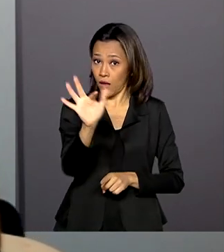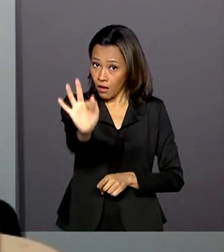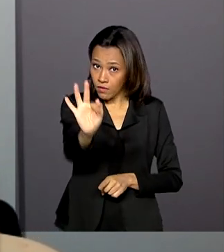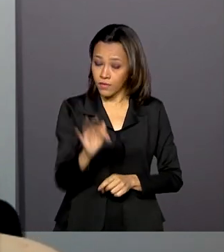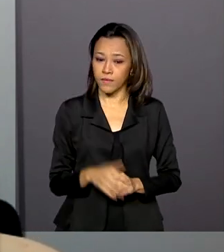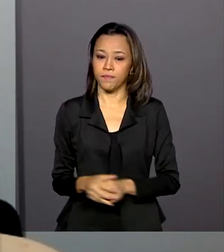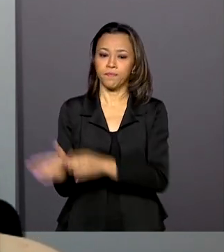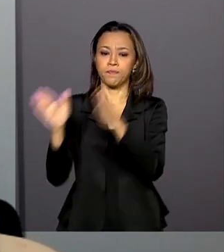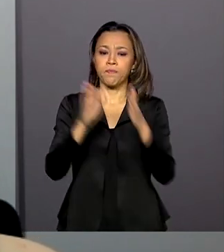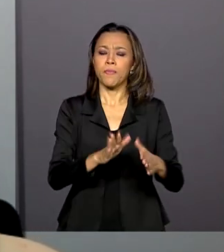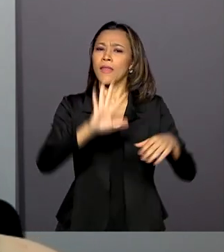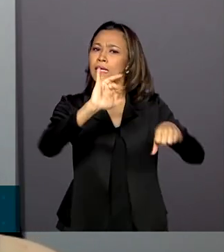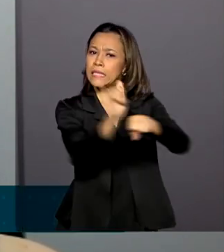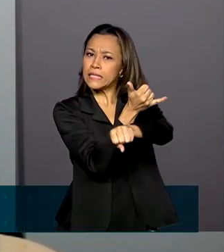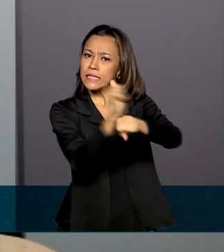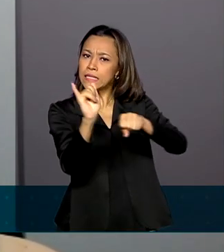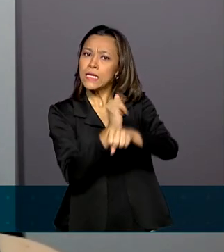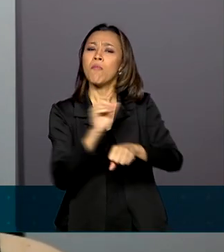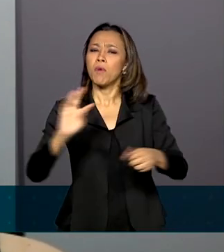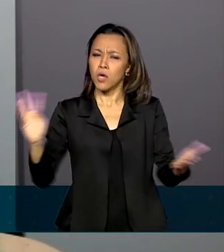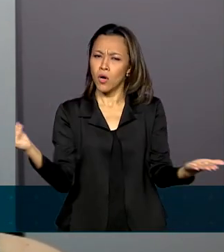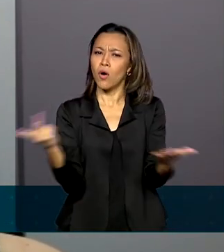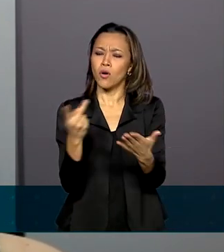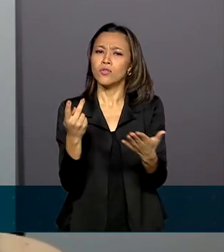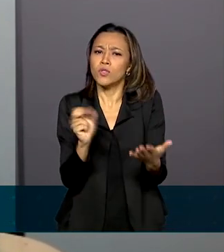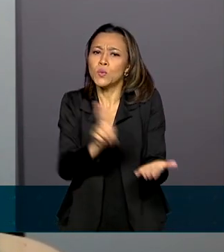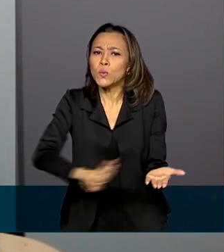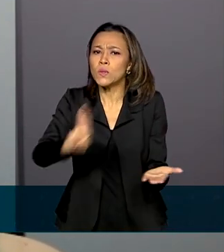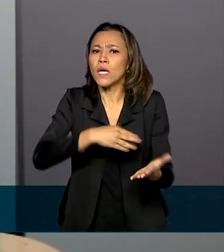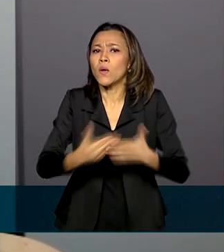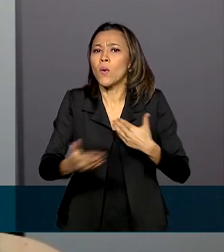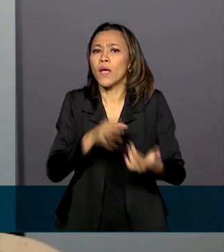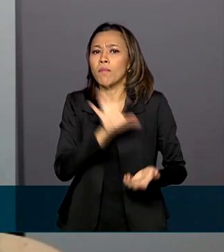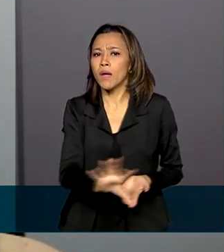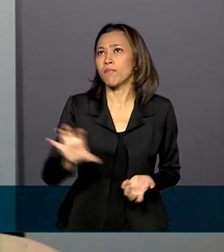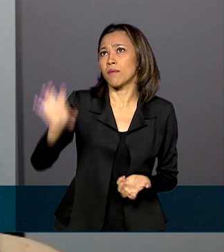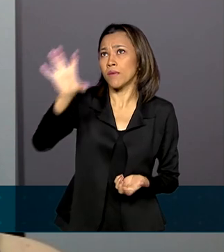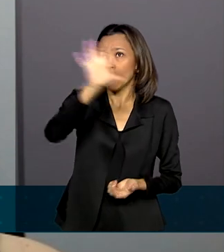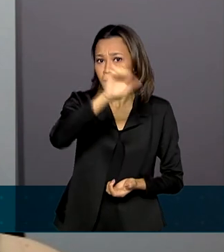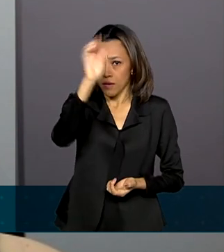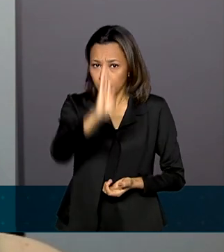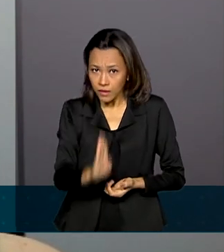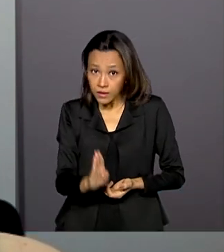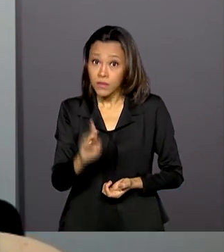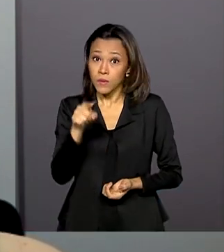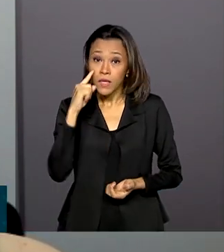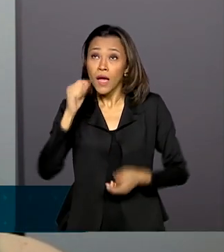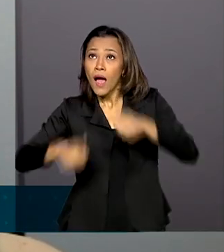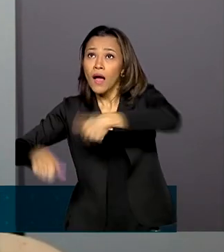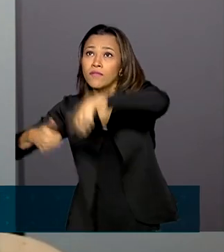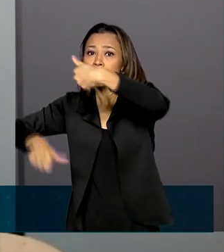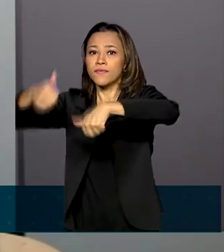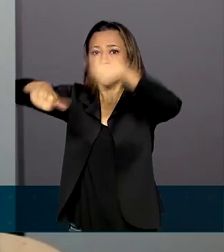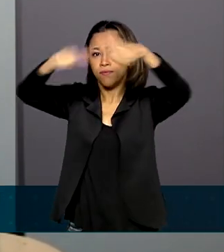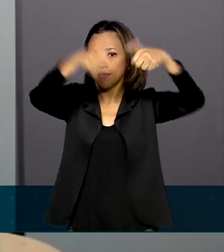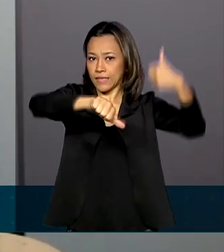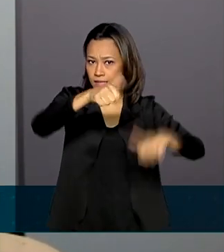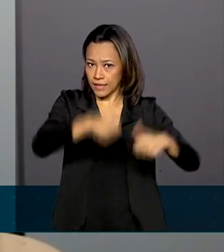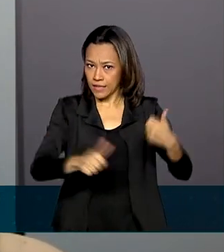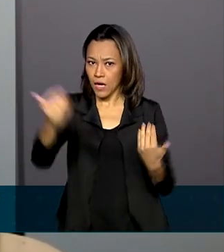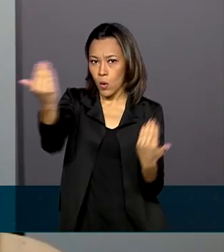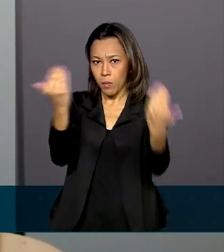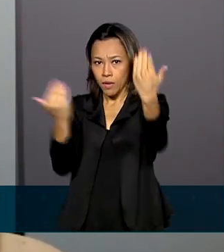A metodologia se aplica a qualquer região do país, já que ela mede a seca relativa. Ou seja, ela faz a